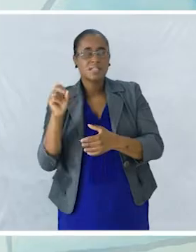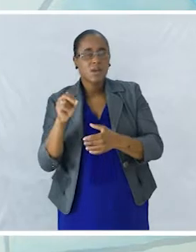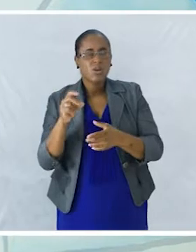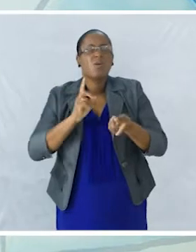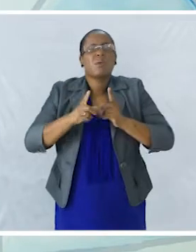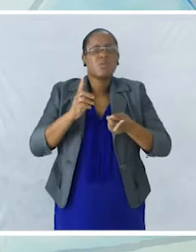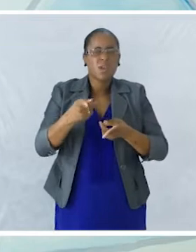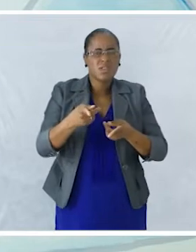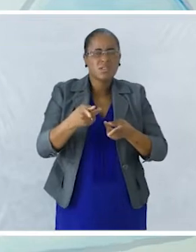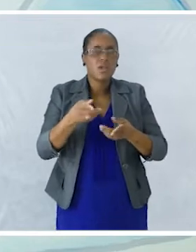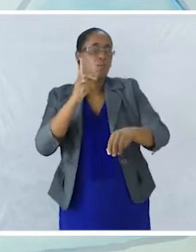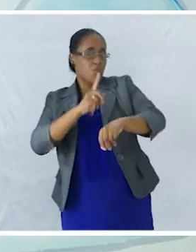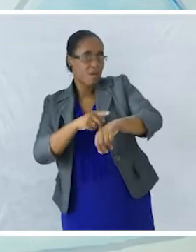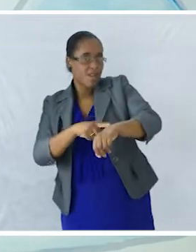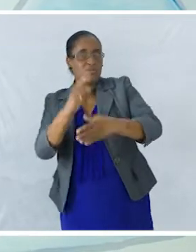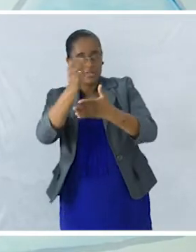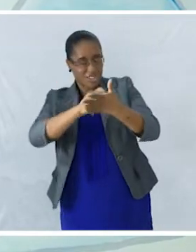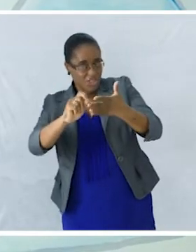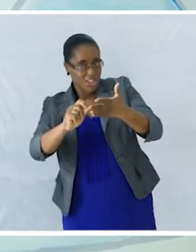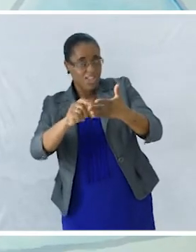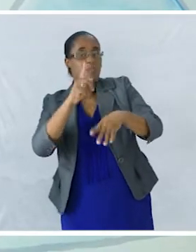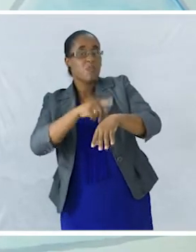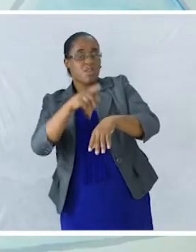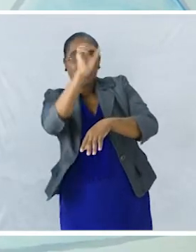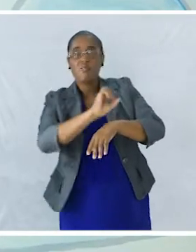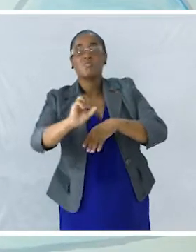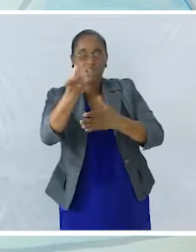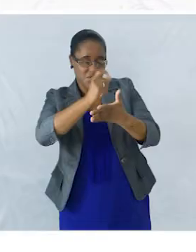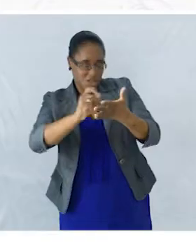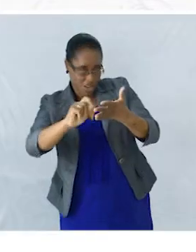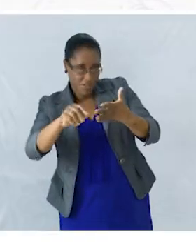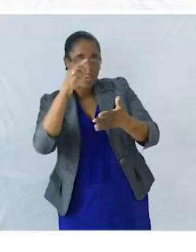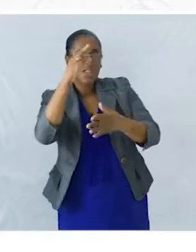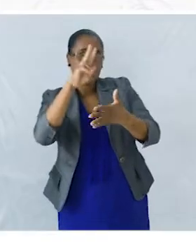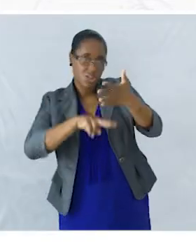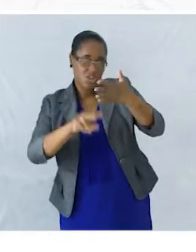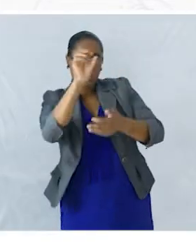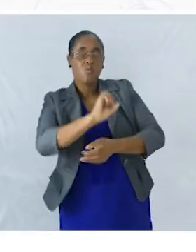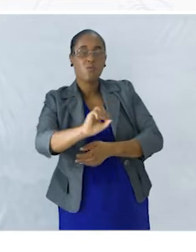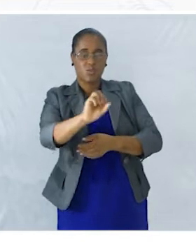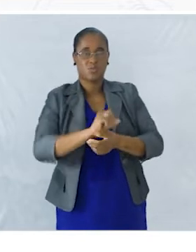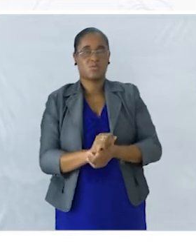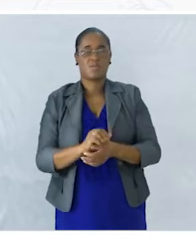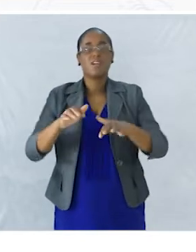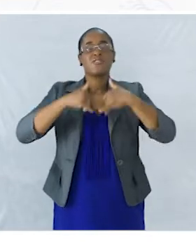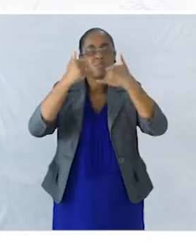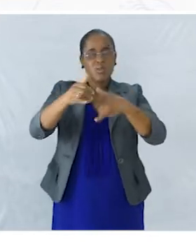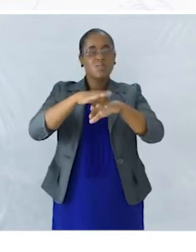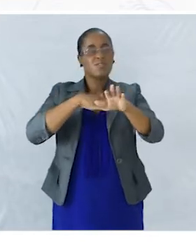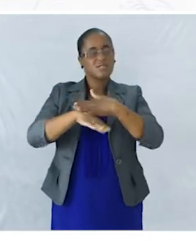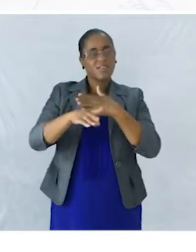escrita O momento que vocês vão escrever o vosso texto E depois de fazer a textualização